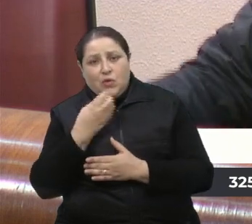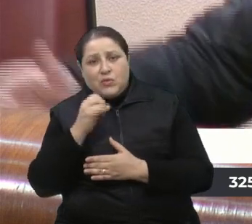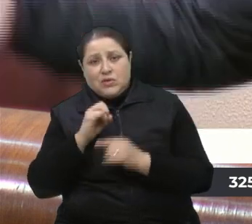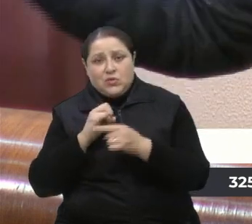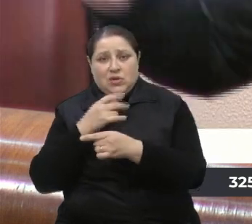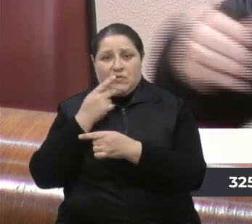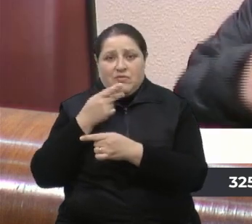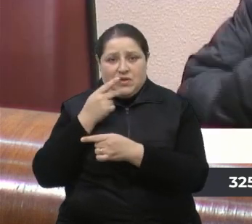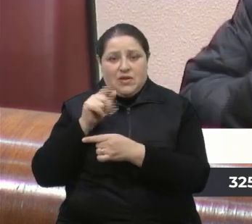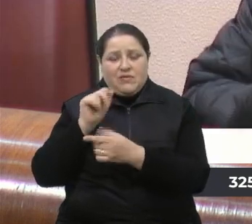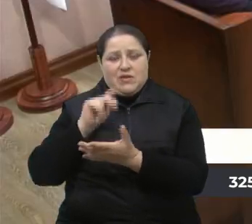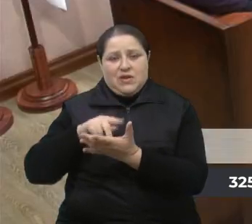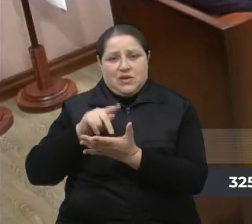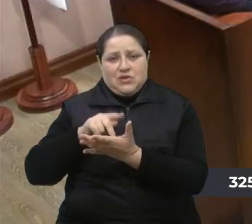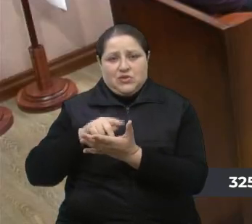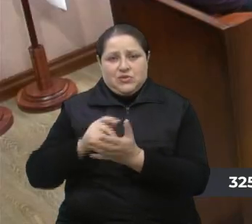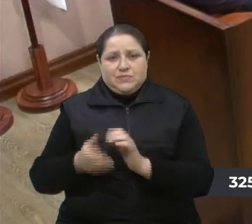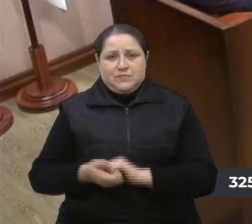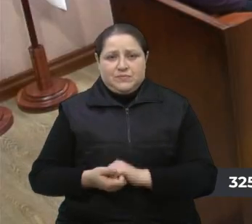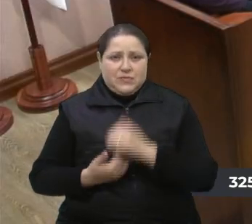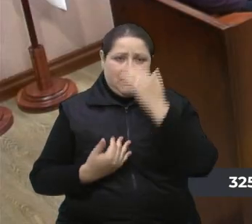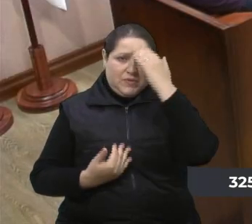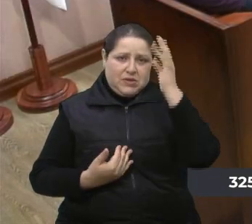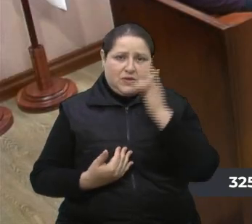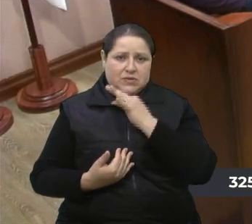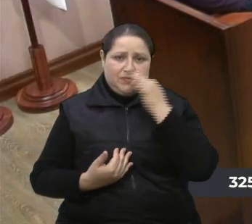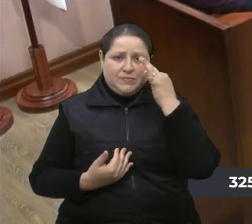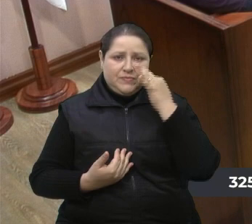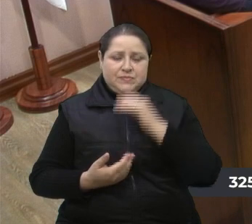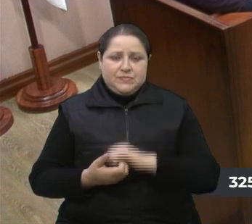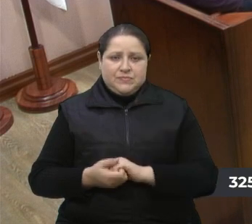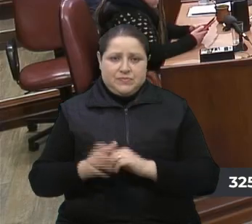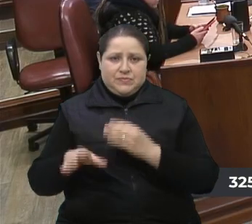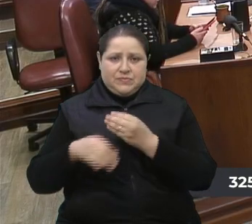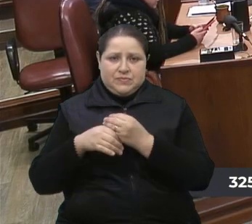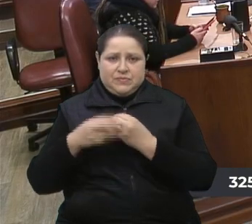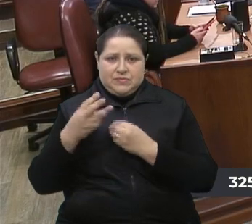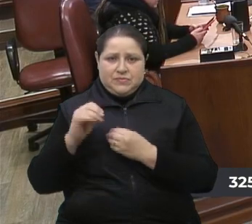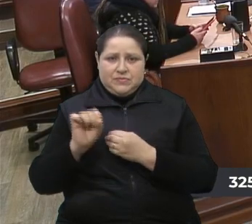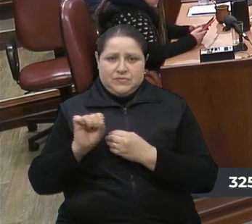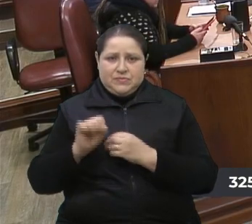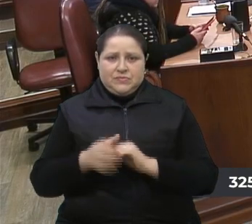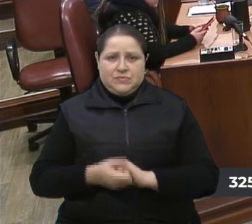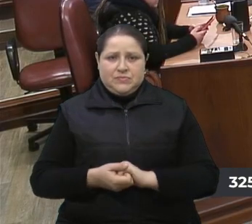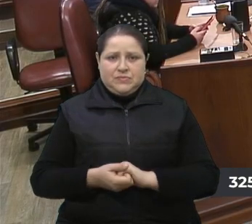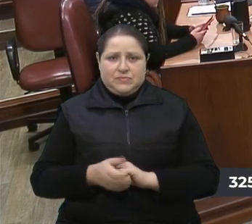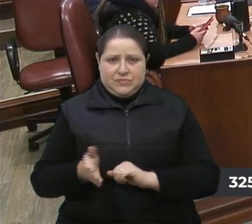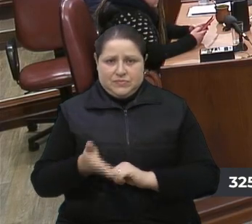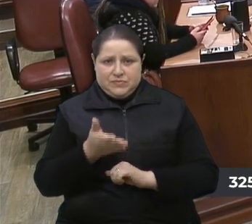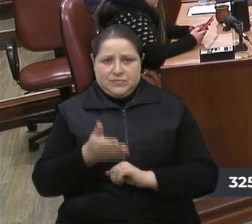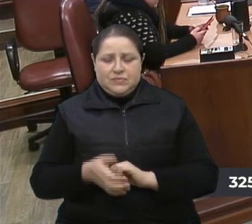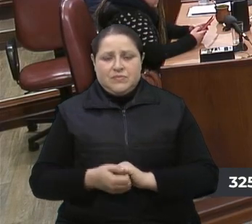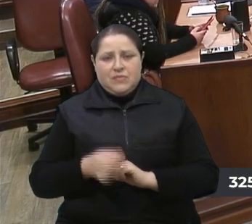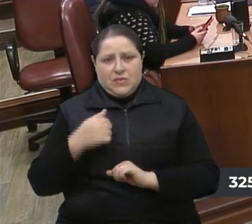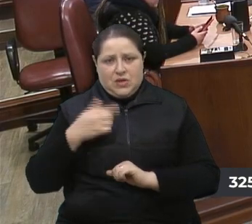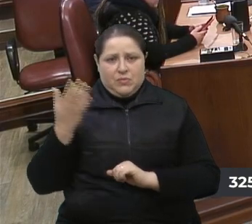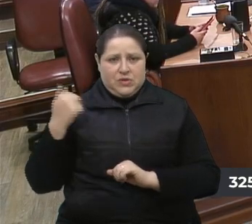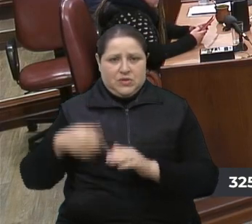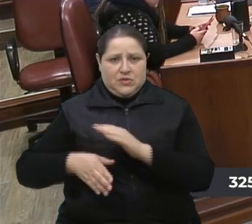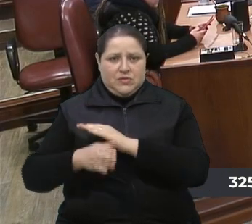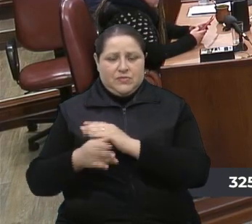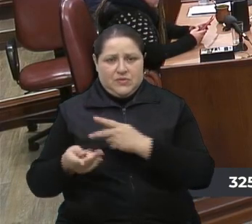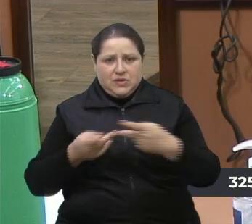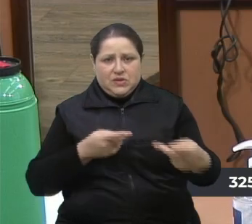ela fala. Obrigado, vereador. Obrigado, vereadora Tati. Só parte. 30 segundos. Toca a ficha. Vereador, só para dizer que eu estive visitando a